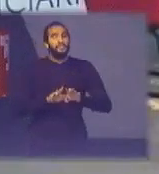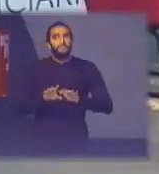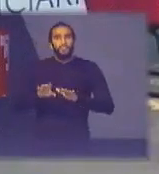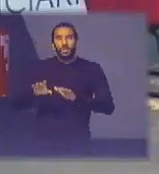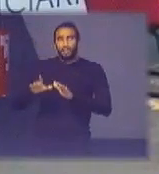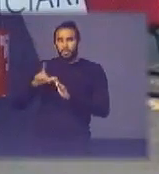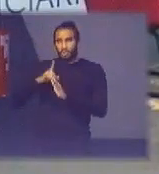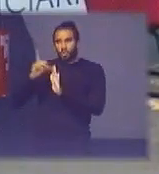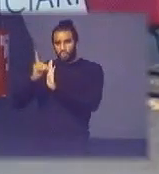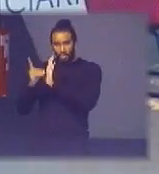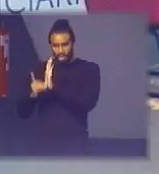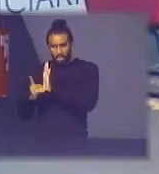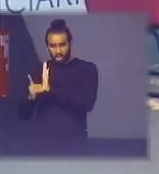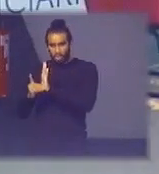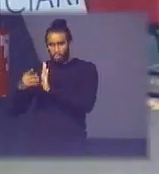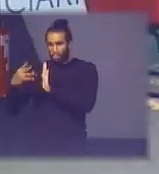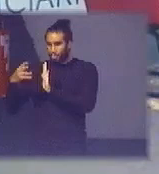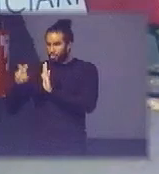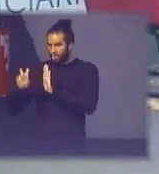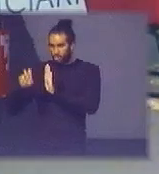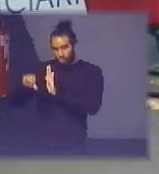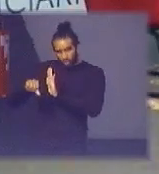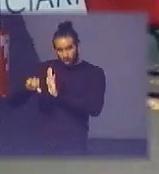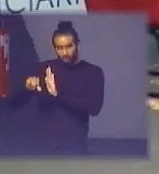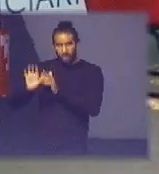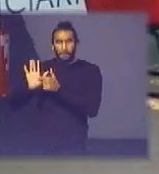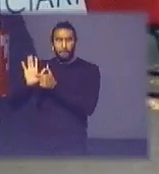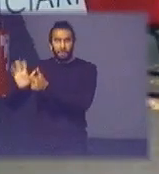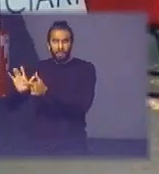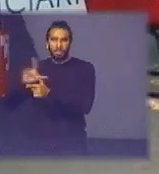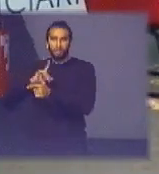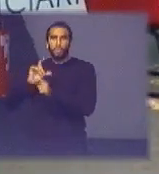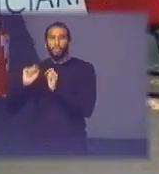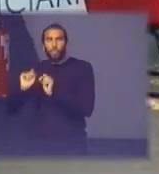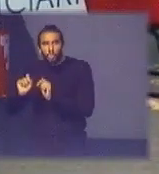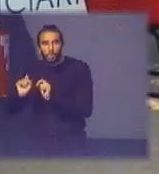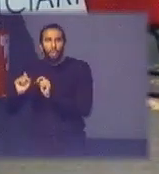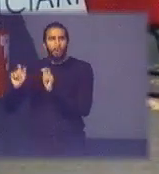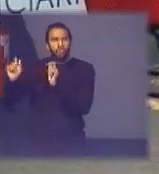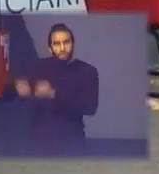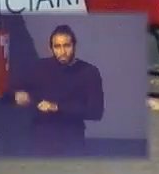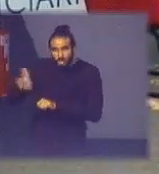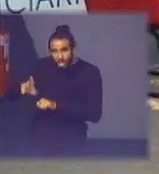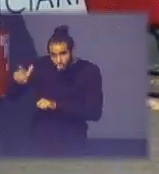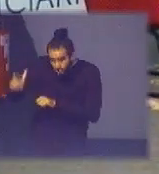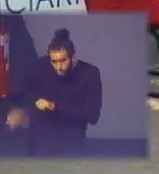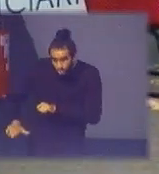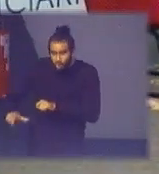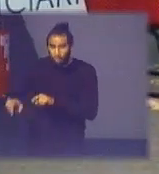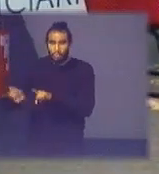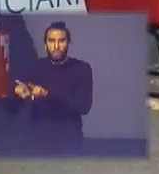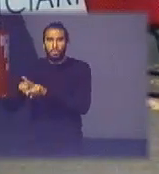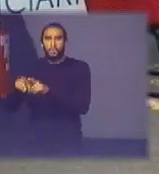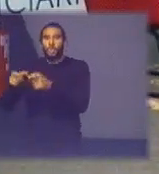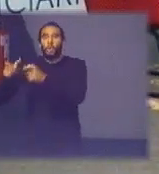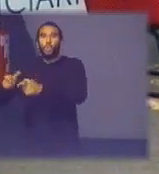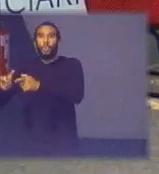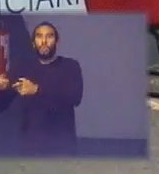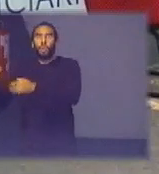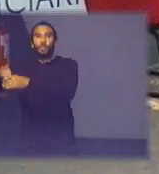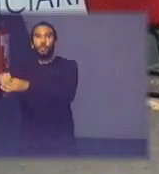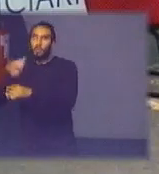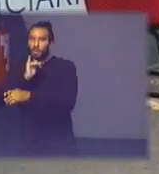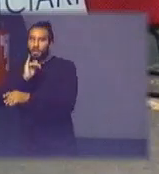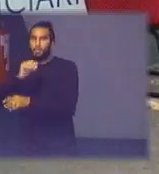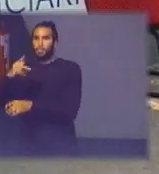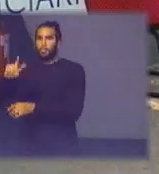decreto 5940 coloca que é a recuperação e a destinação de materiais recicláveis leia-se plástico